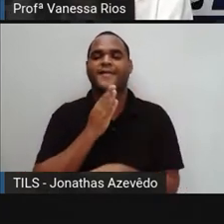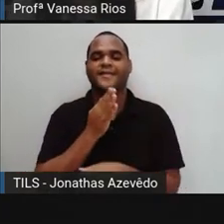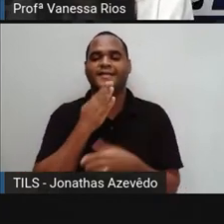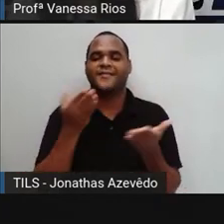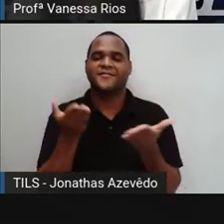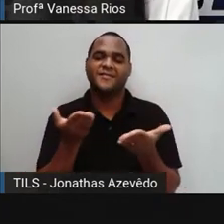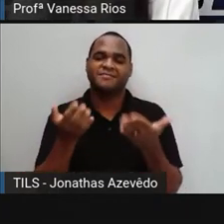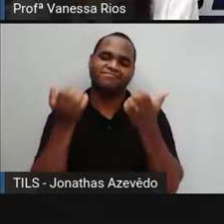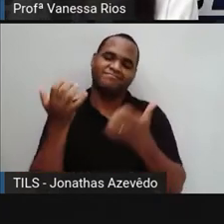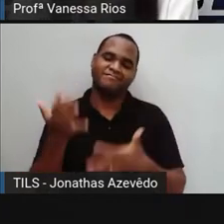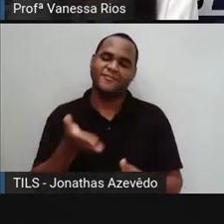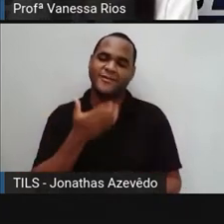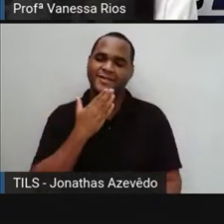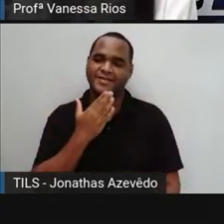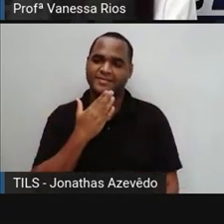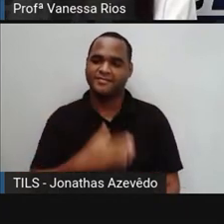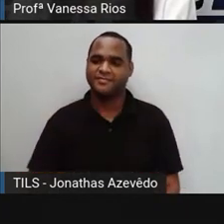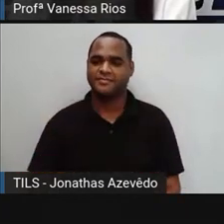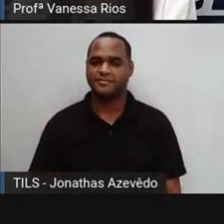atualmente.